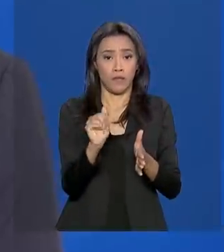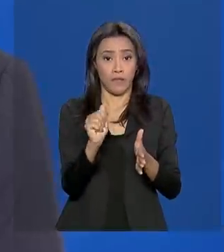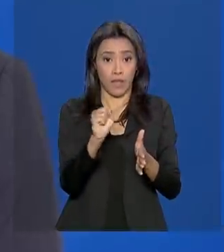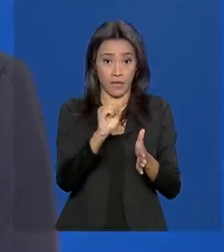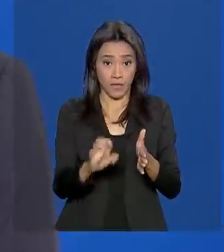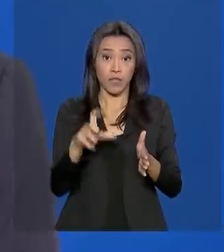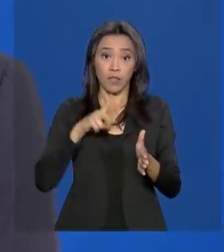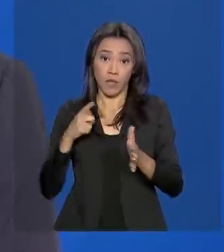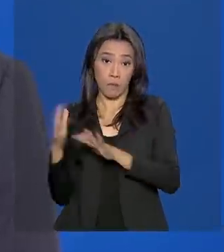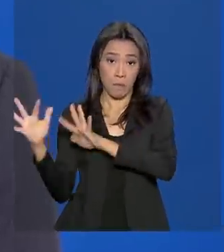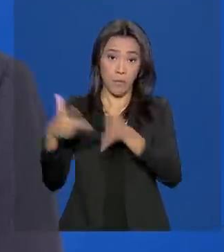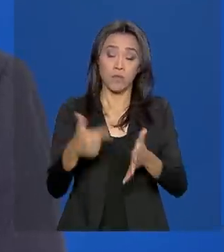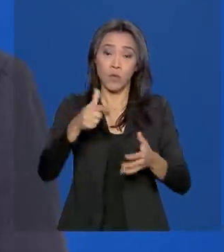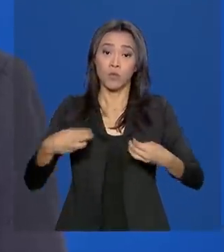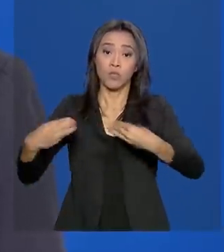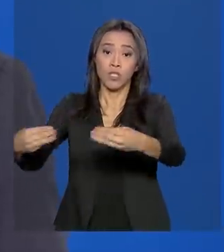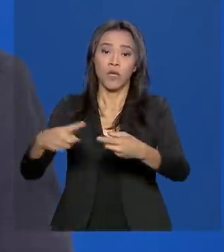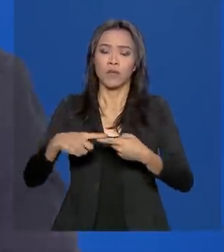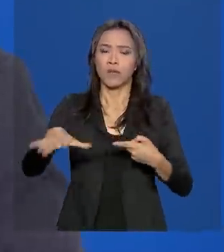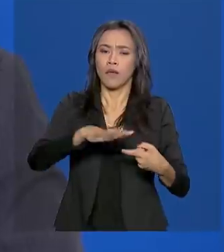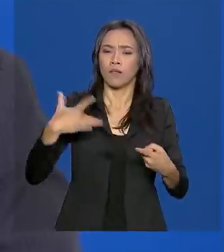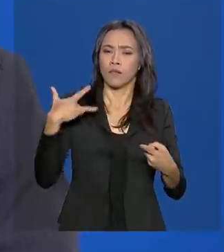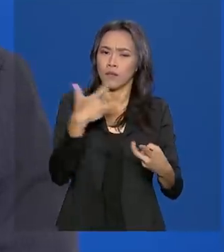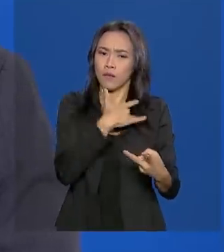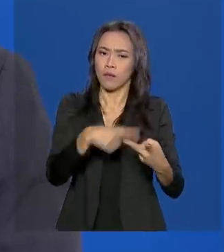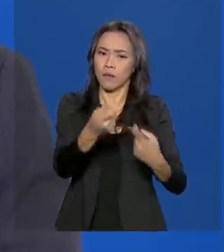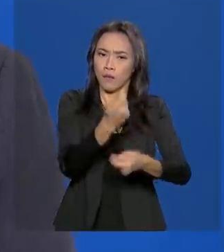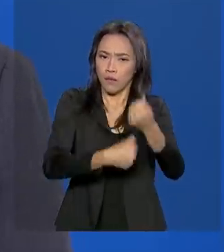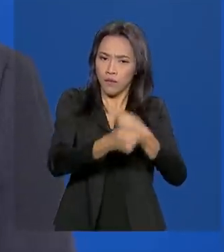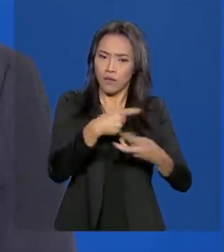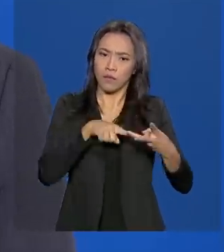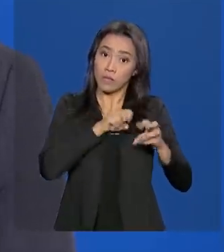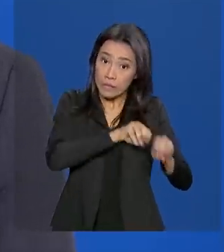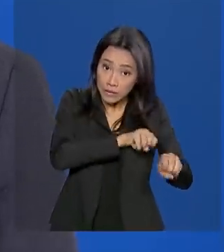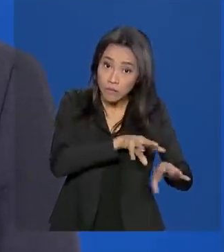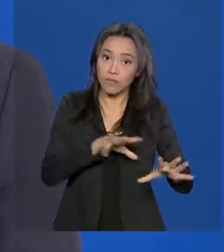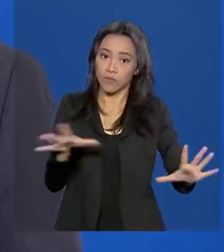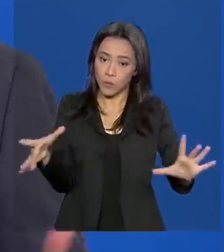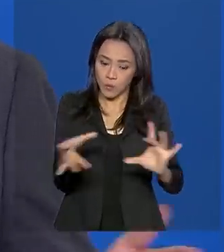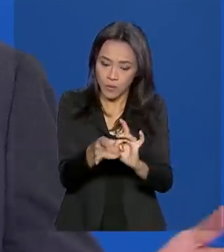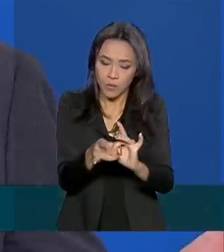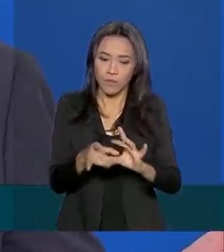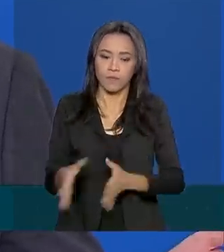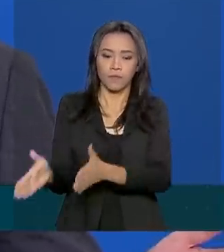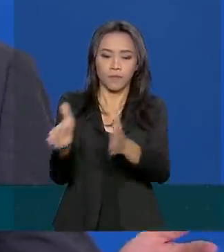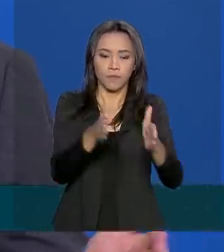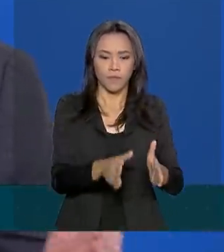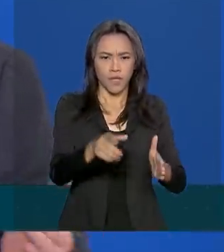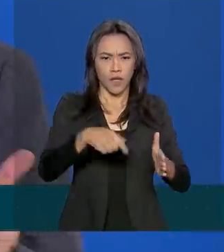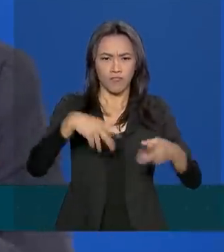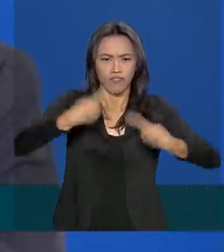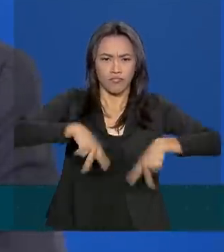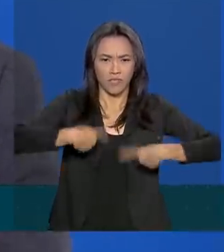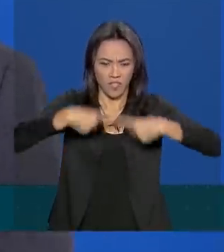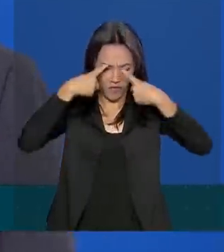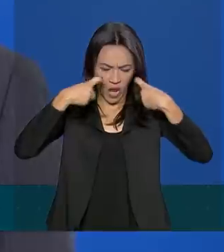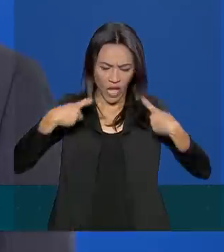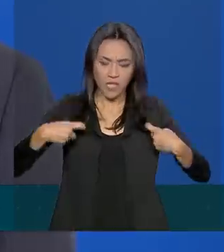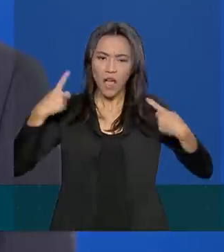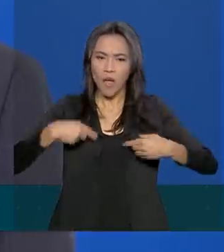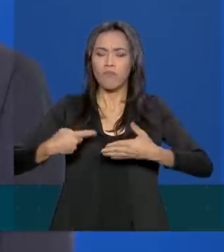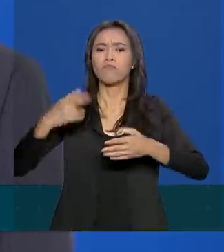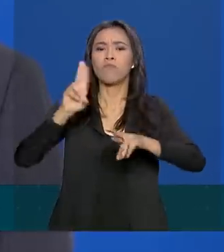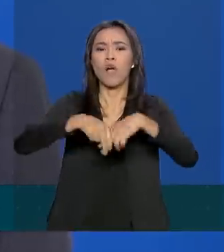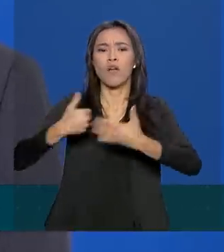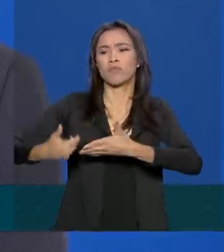outros ministérios, como saúde, economia e educação. O comportamento violento é fruto de uma trajetória de vida